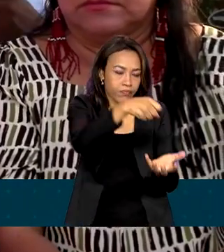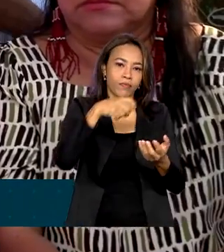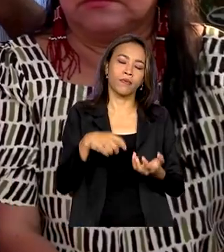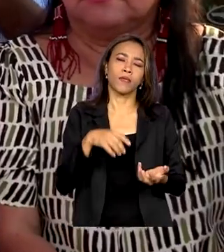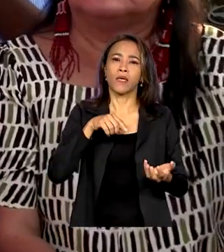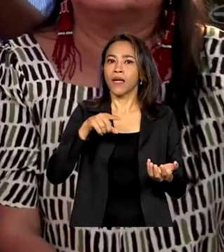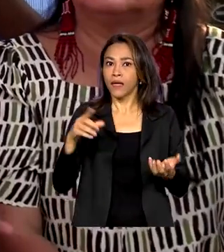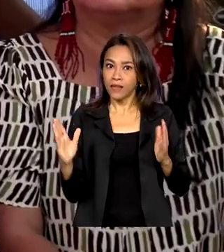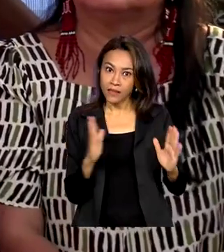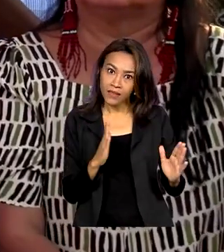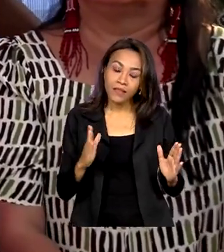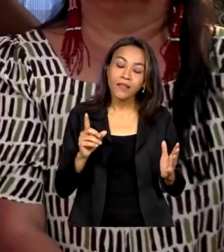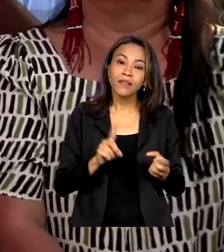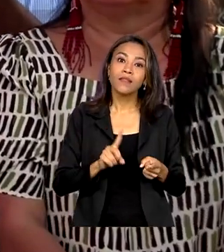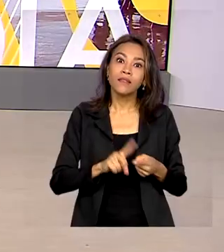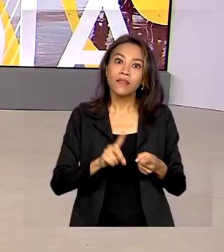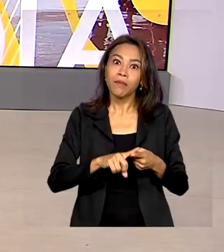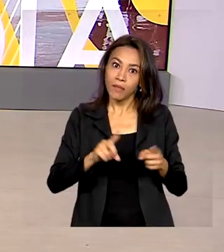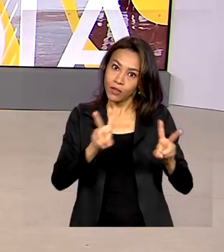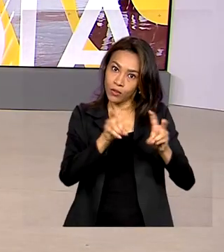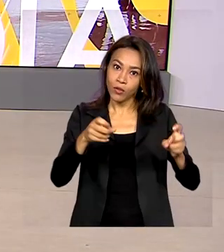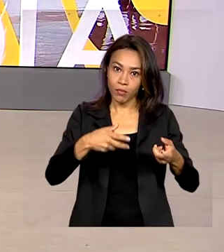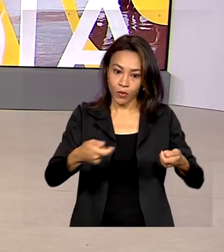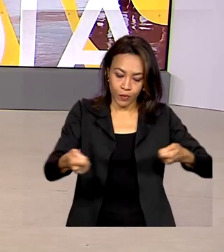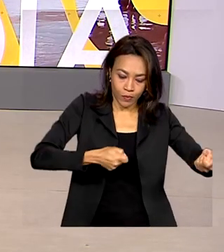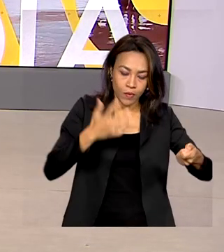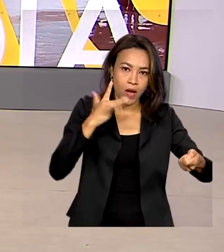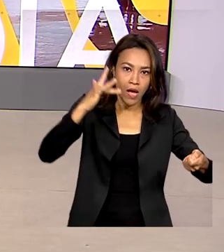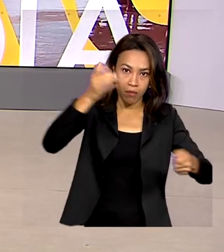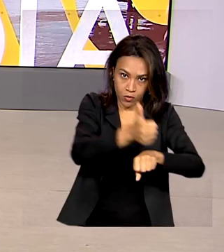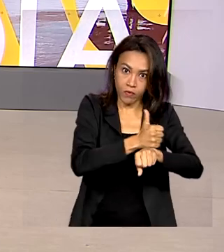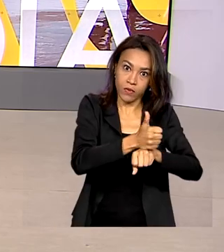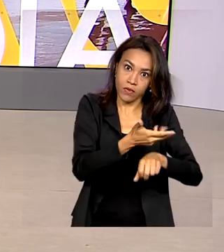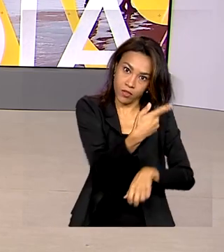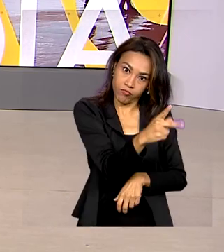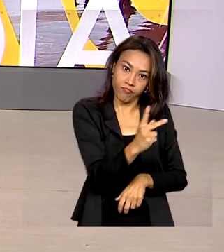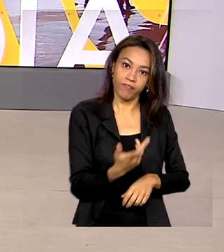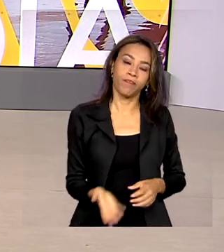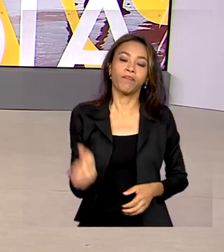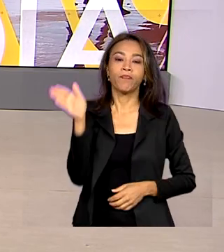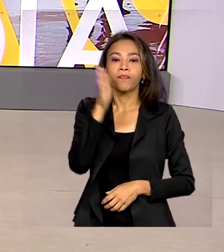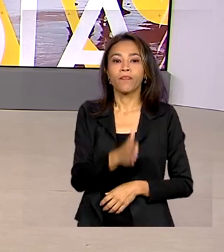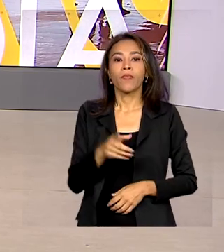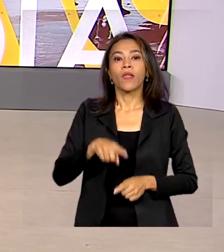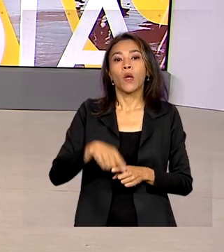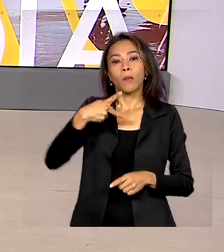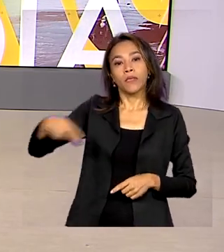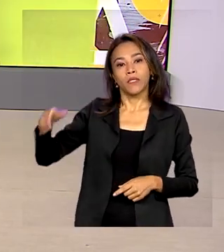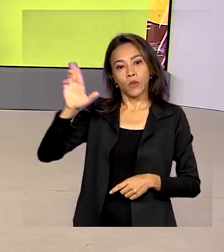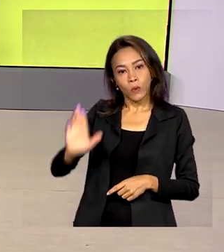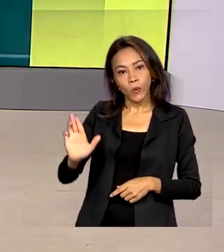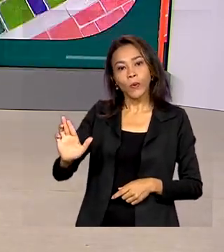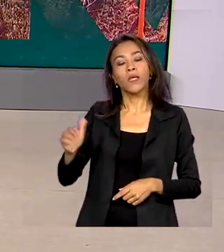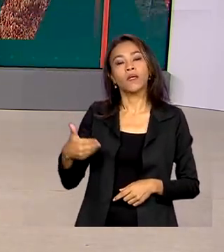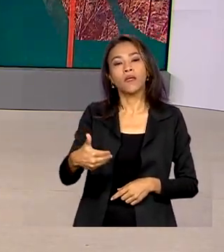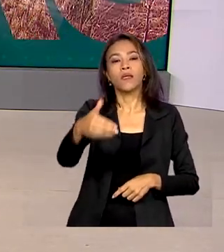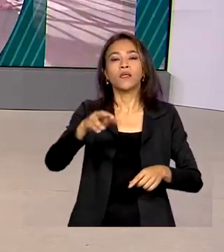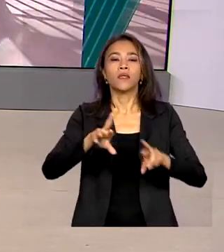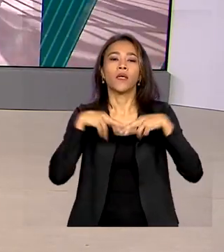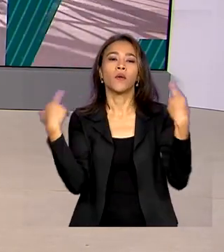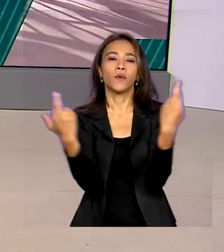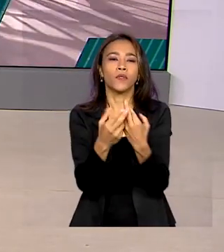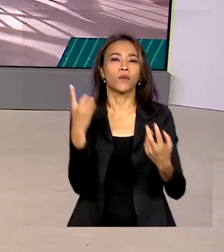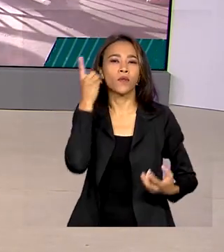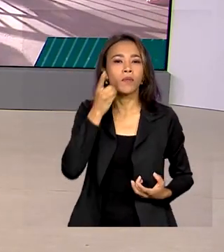O presidente Lula se reuniu ontem com parlamentares e ministros e anunciou a